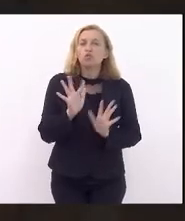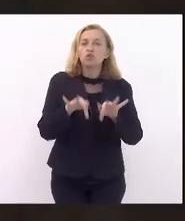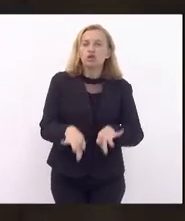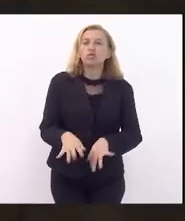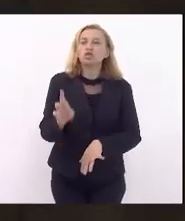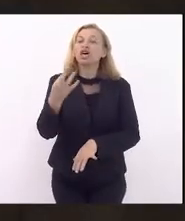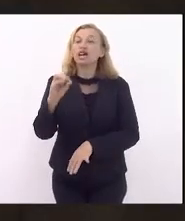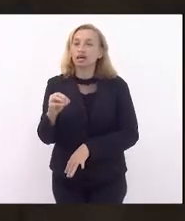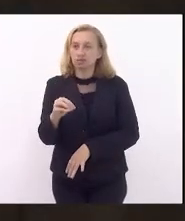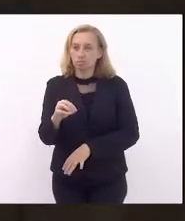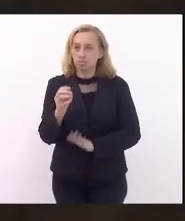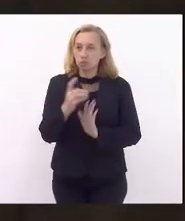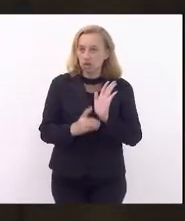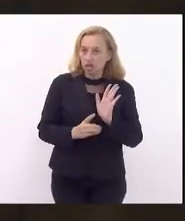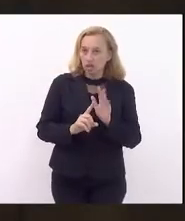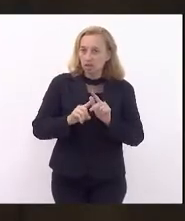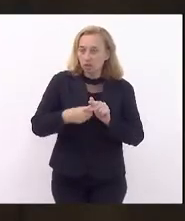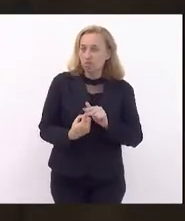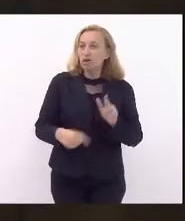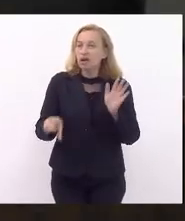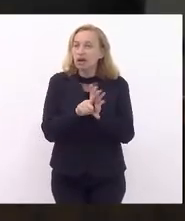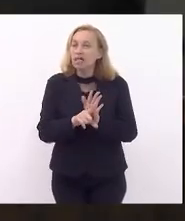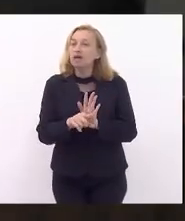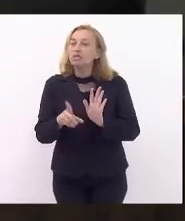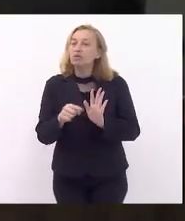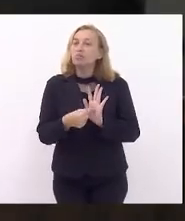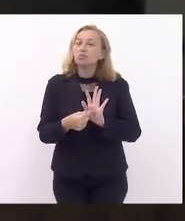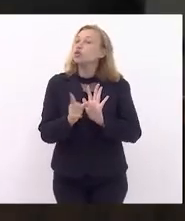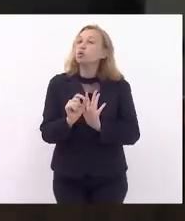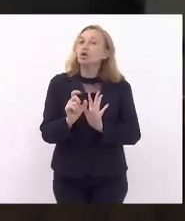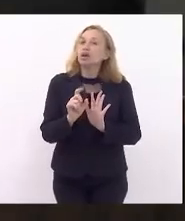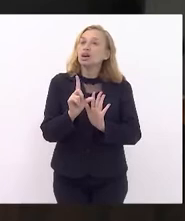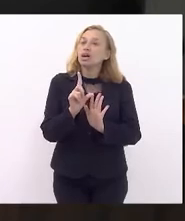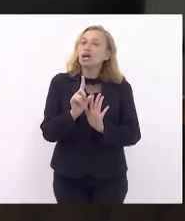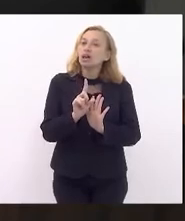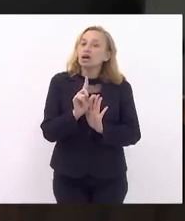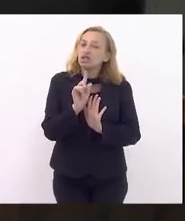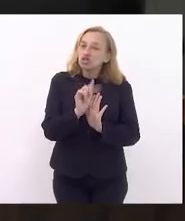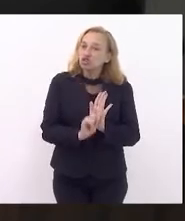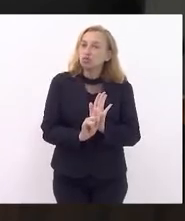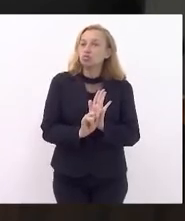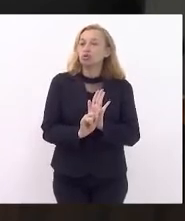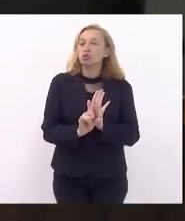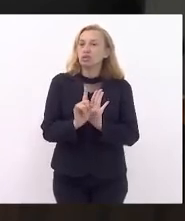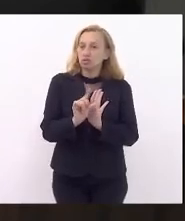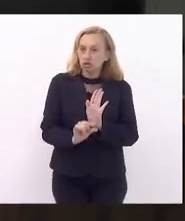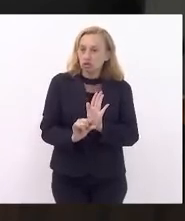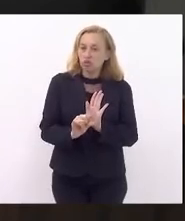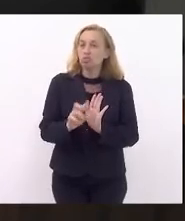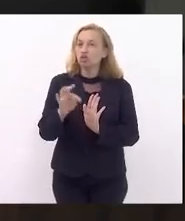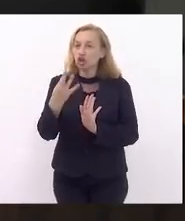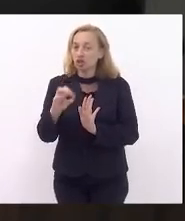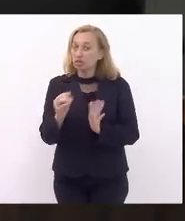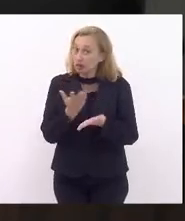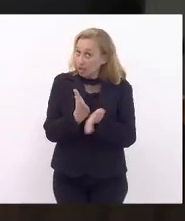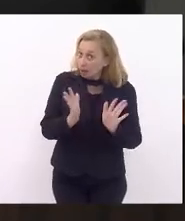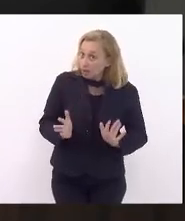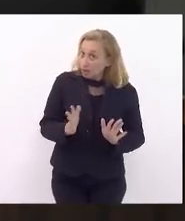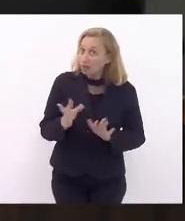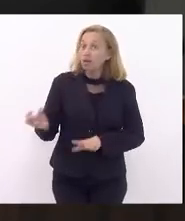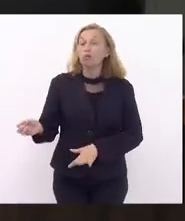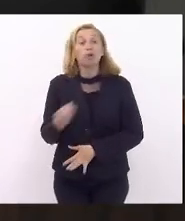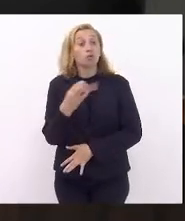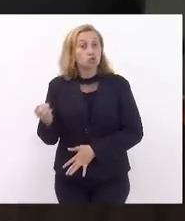O decreto que regulamentou a lei cita a redução do triênio. Nós acabamos com o triênio para os